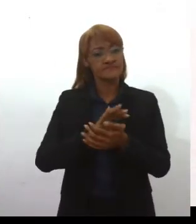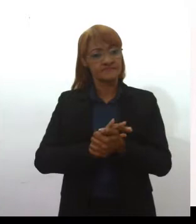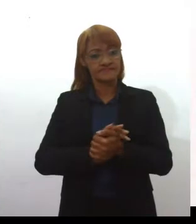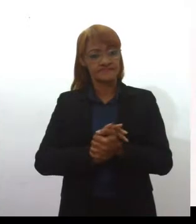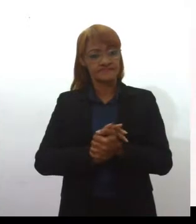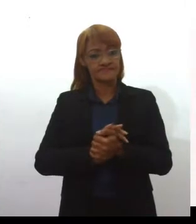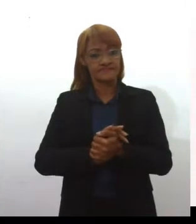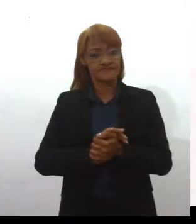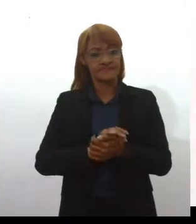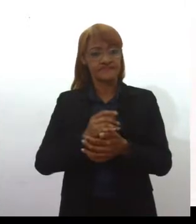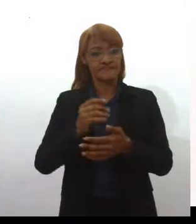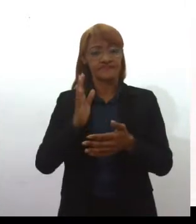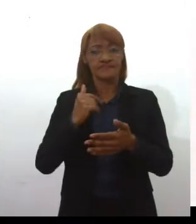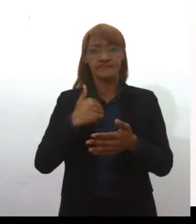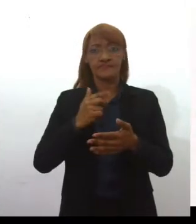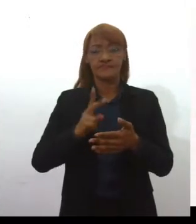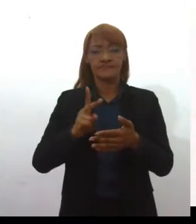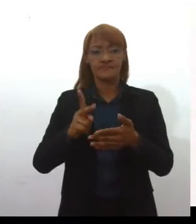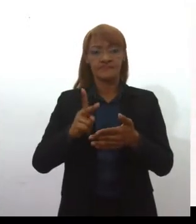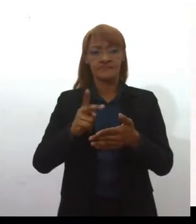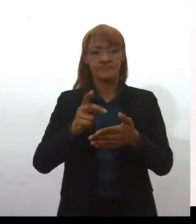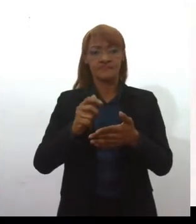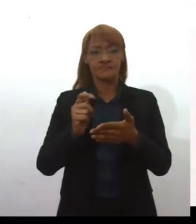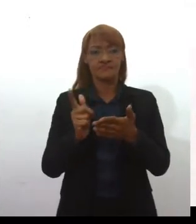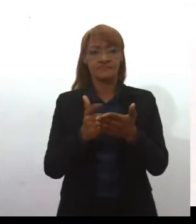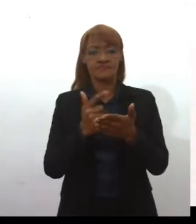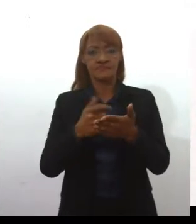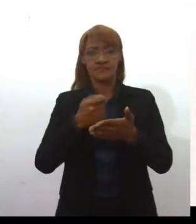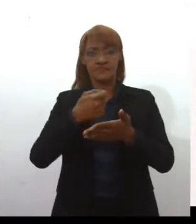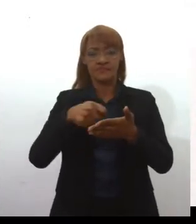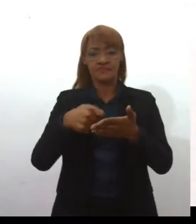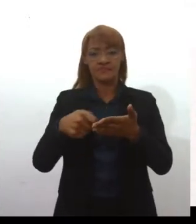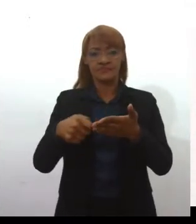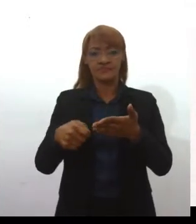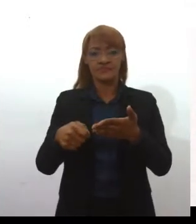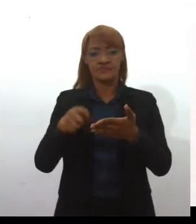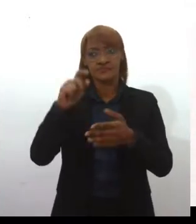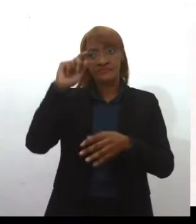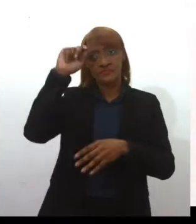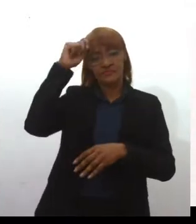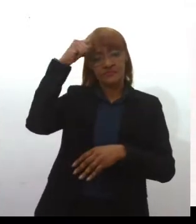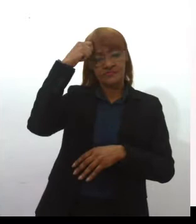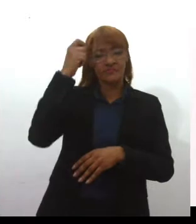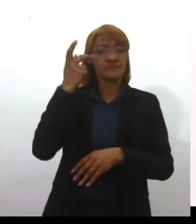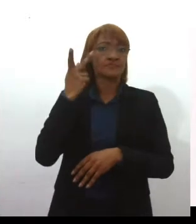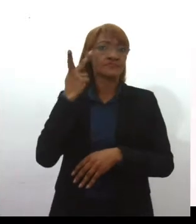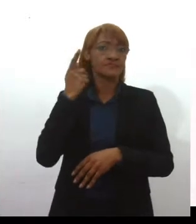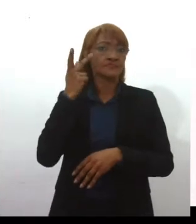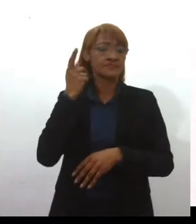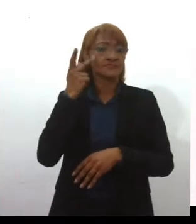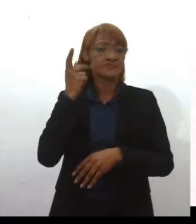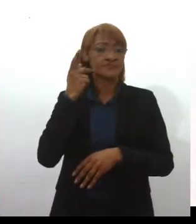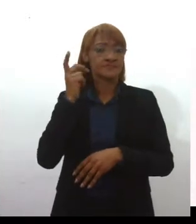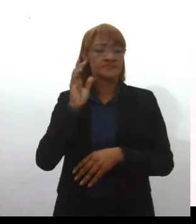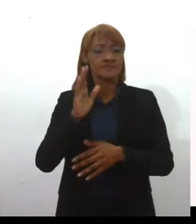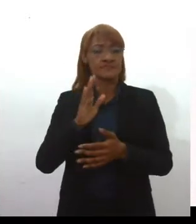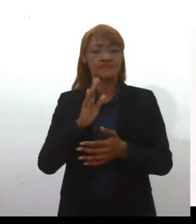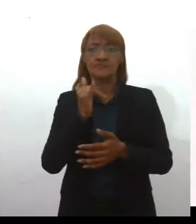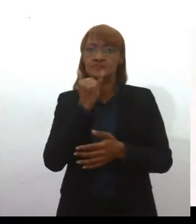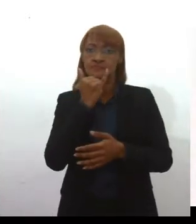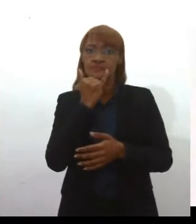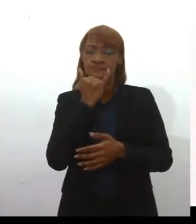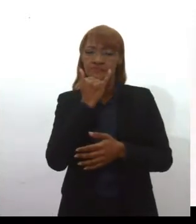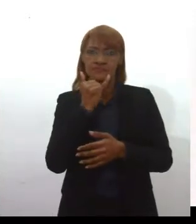história dos negros em Santa Catarina, e assumi esse projeto nos últimos três anos, que foi fazer a